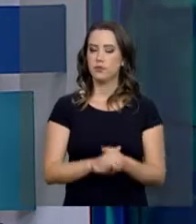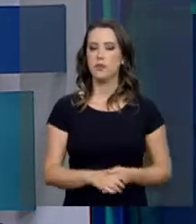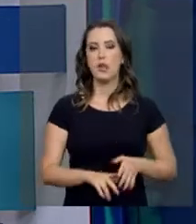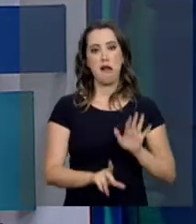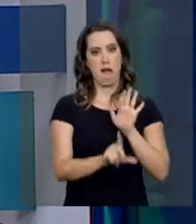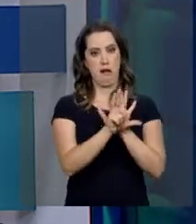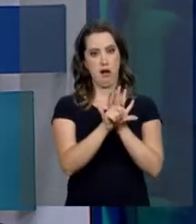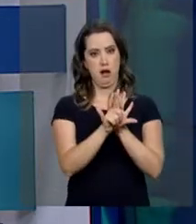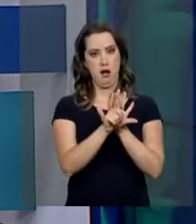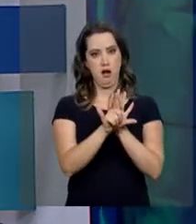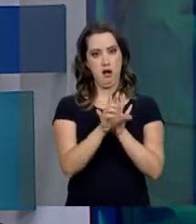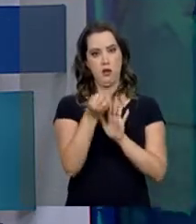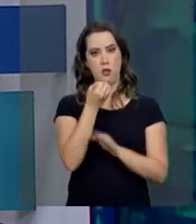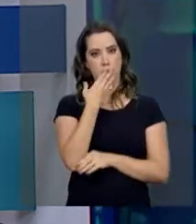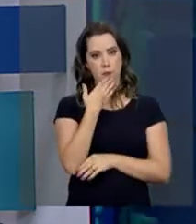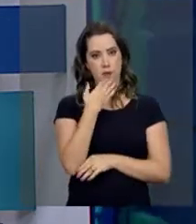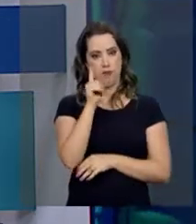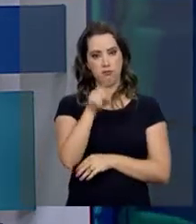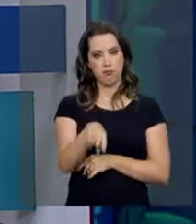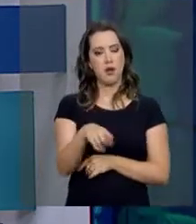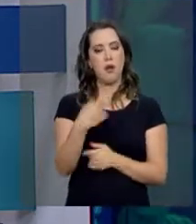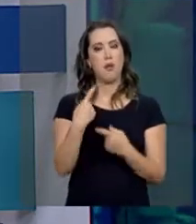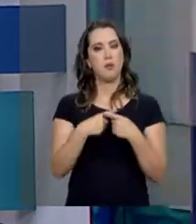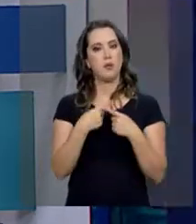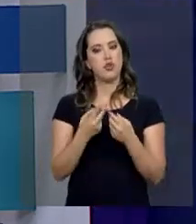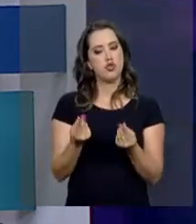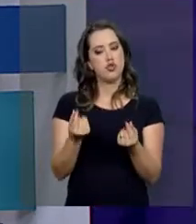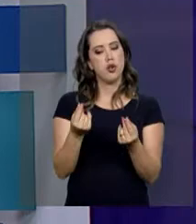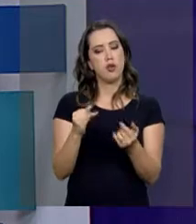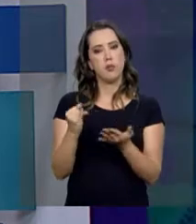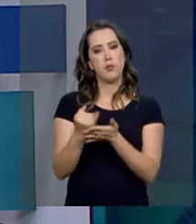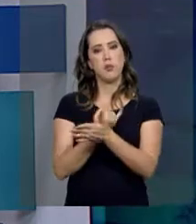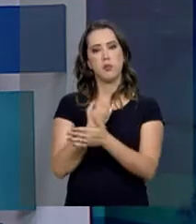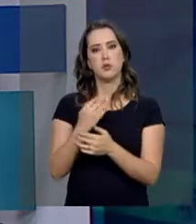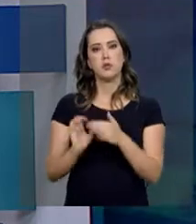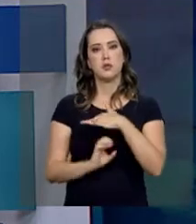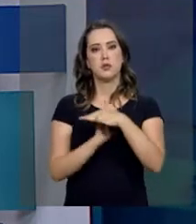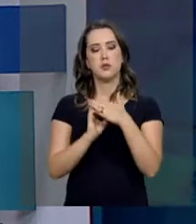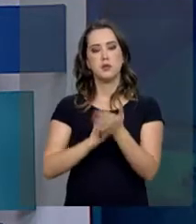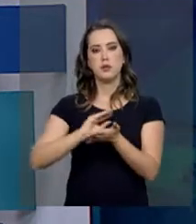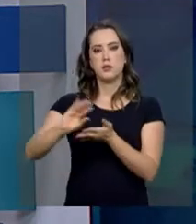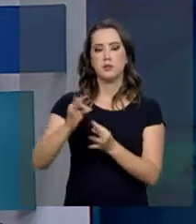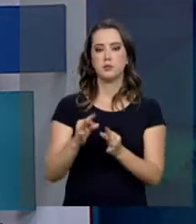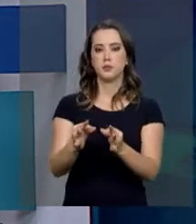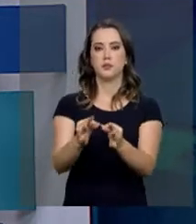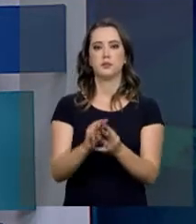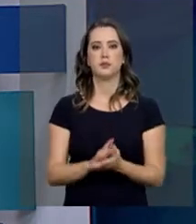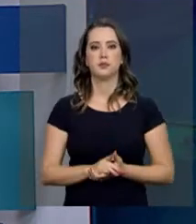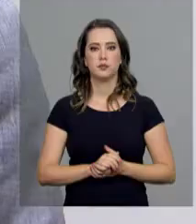A Lei do Bem se dá por meio de vantagens fiscais às empresas que investem em tecnologia.